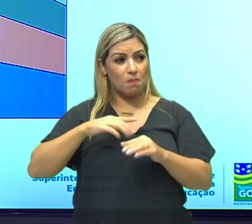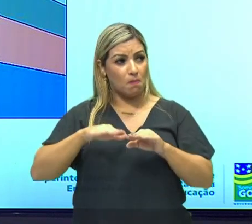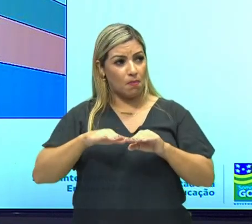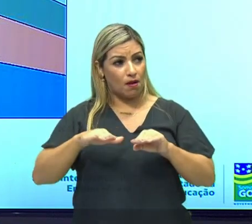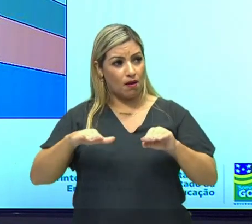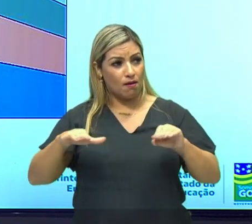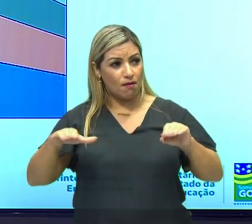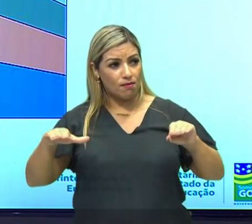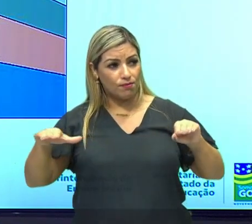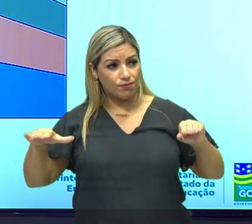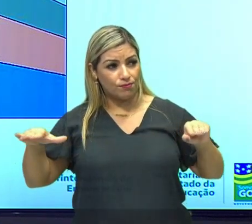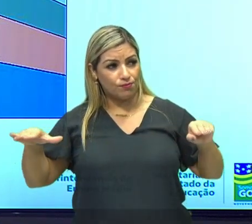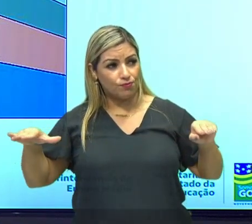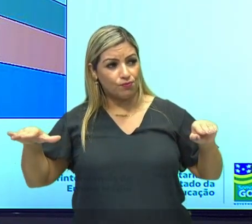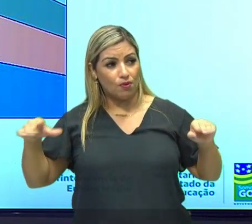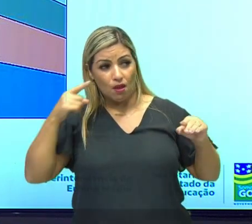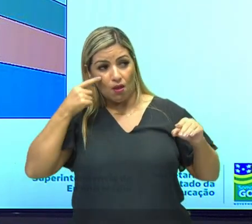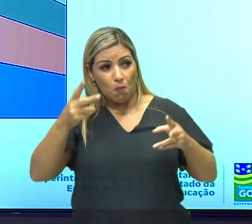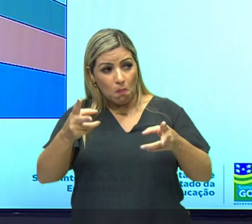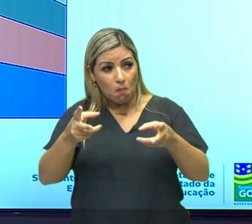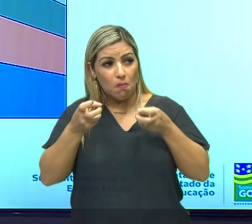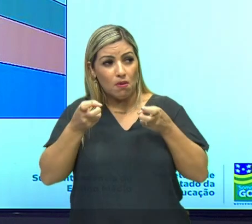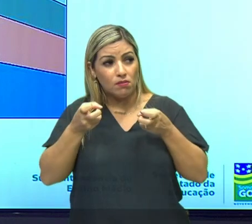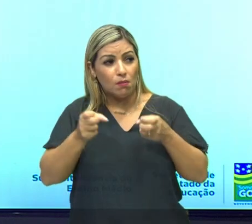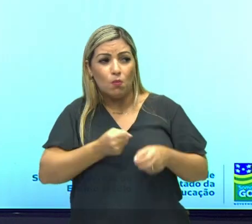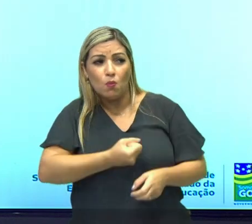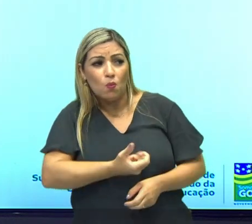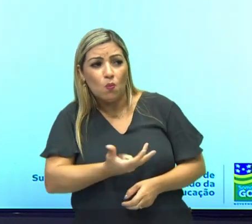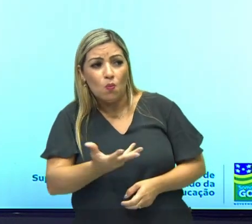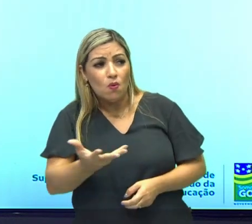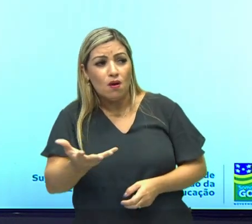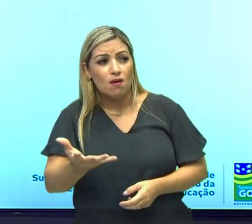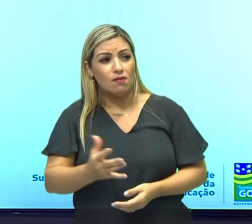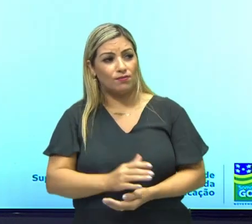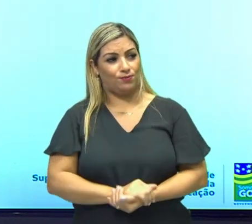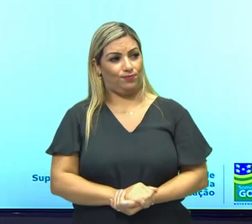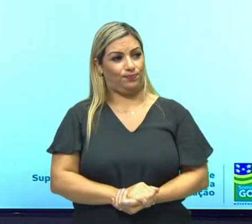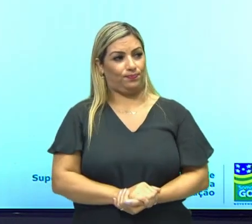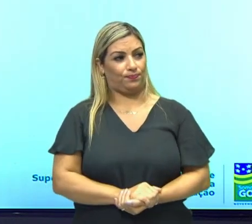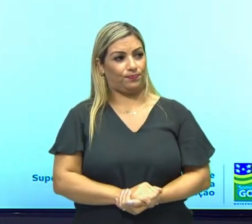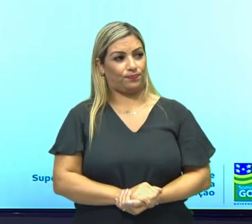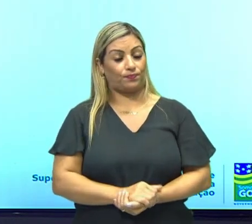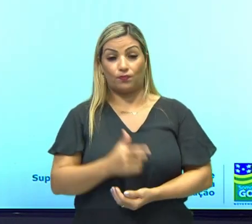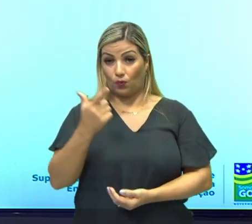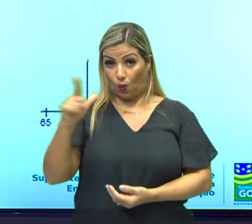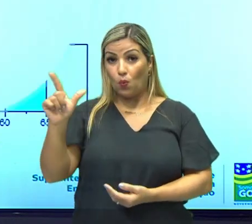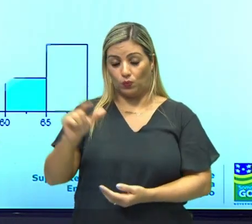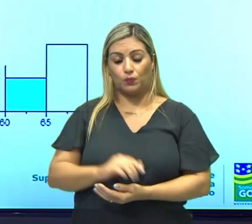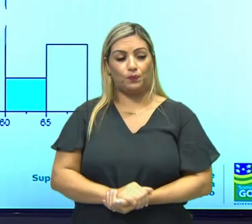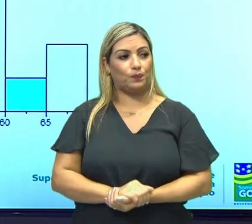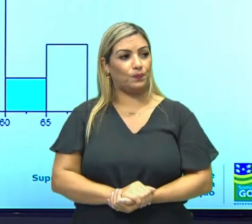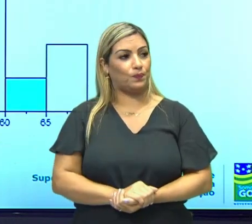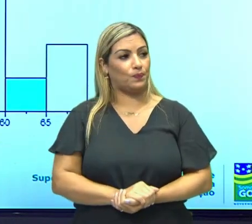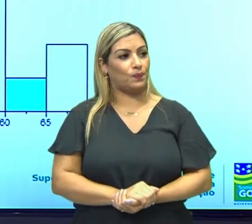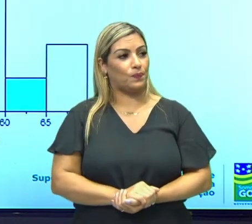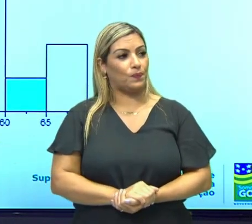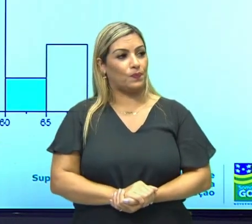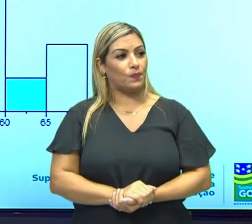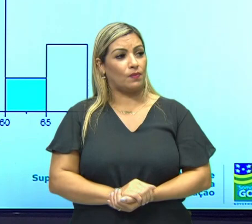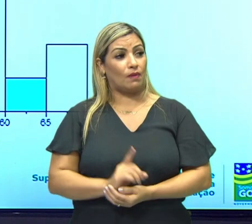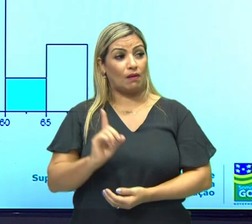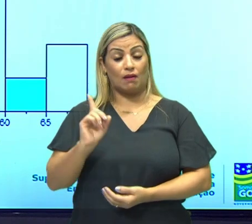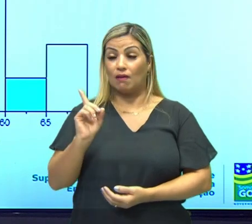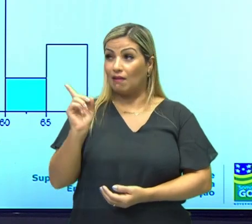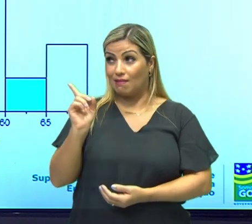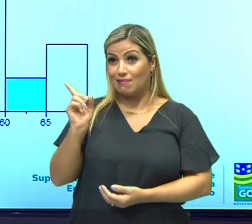me diz, eu visualmente eu enxergo a quantidade, ok? Vamos para nosso próximo gráfico. Professor, esse gráfico aqui,